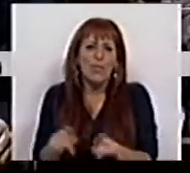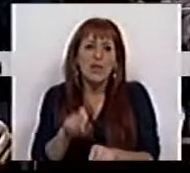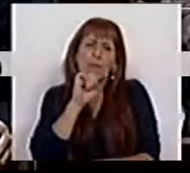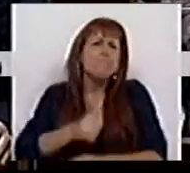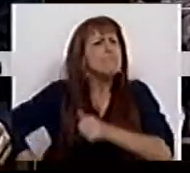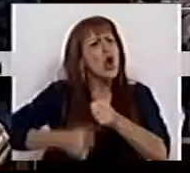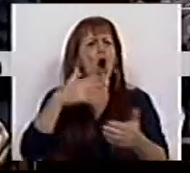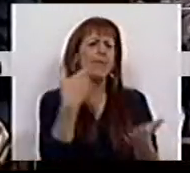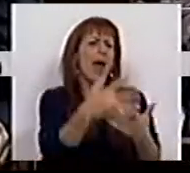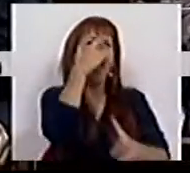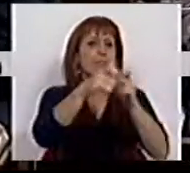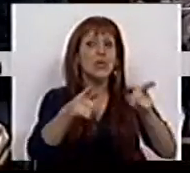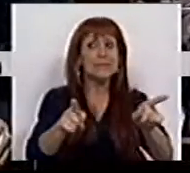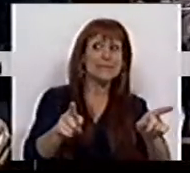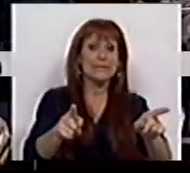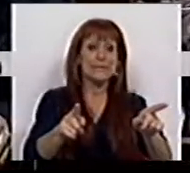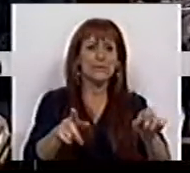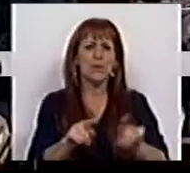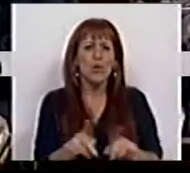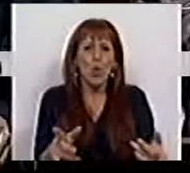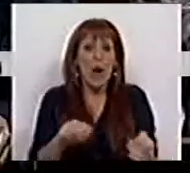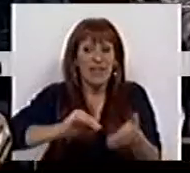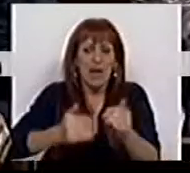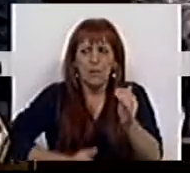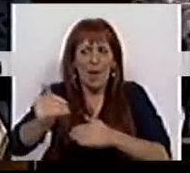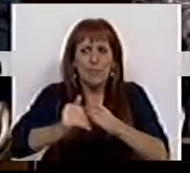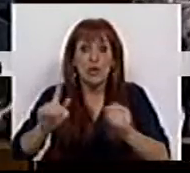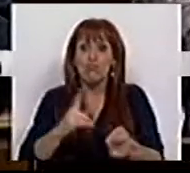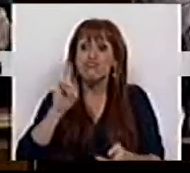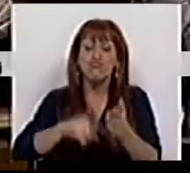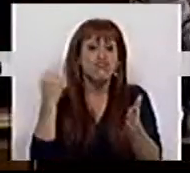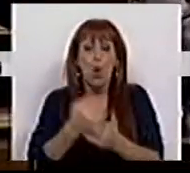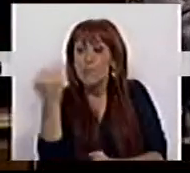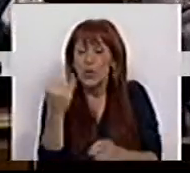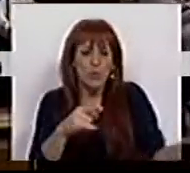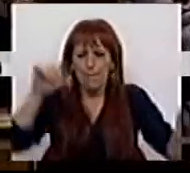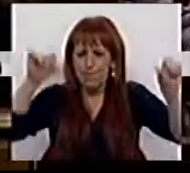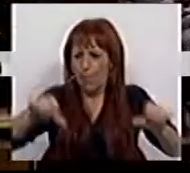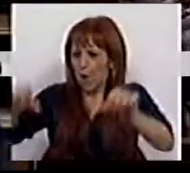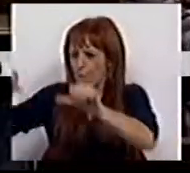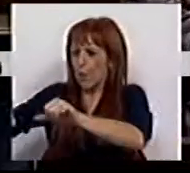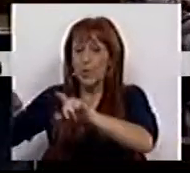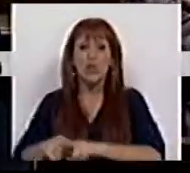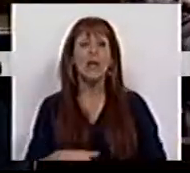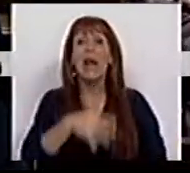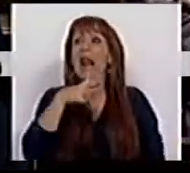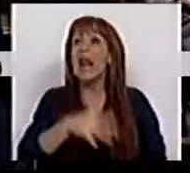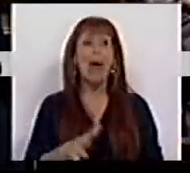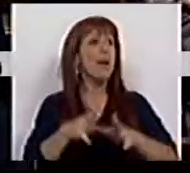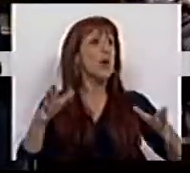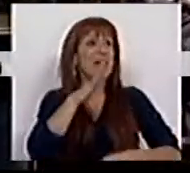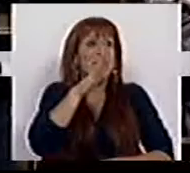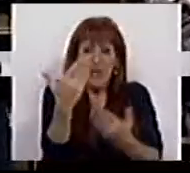dizia que era melhor para as pessoas, mas que não passava em nenhum teste. Em todas as simulações era pior. E a argumentação da